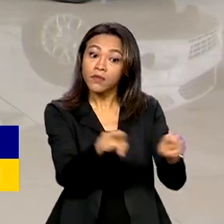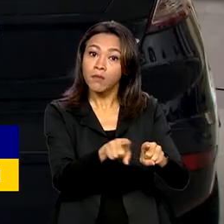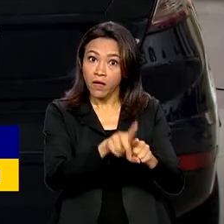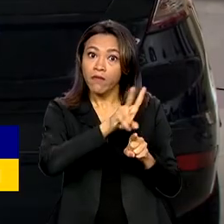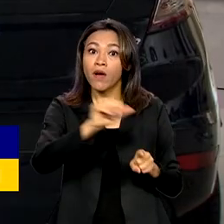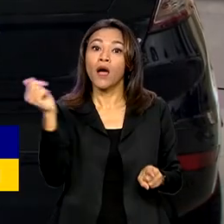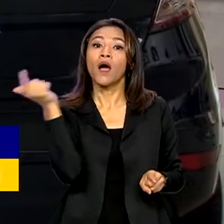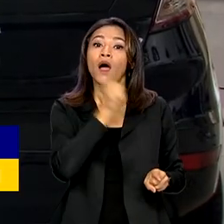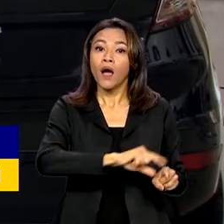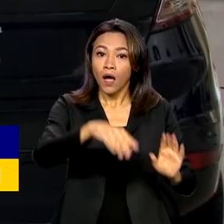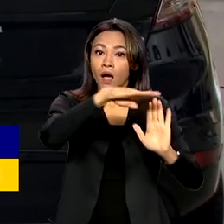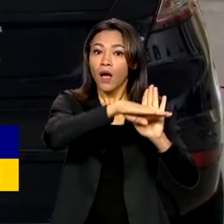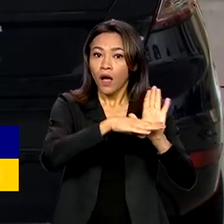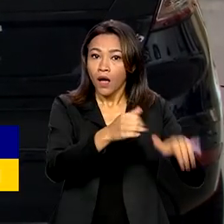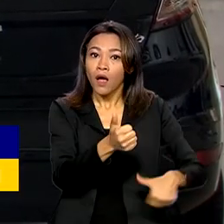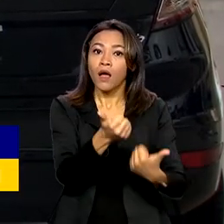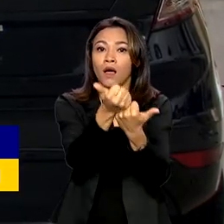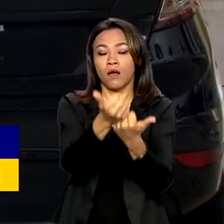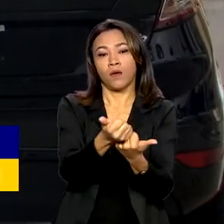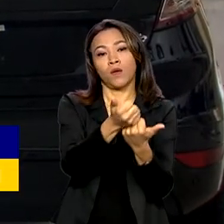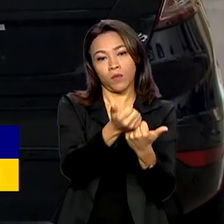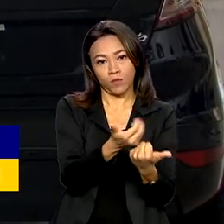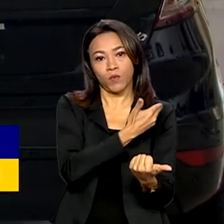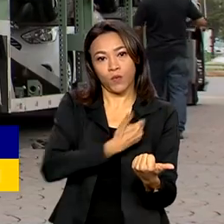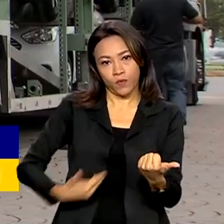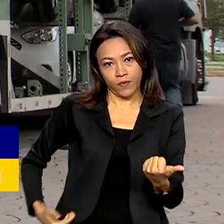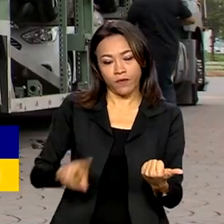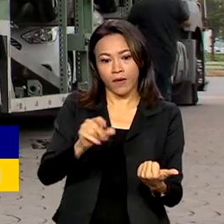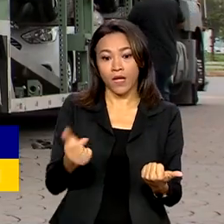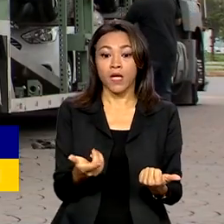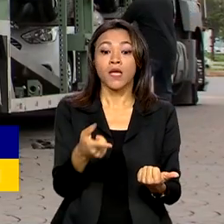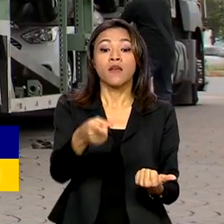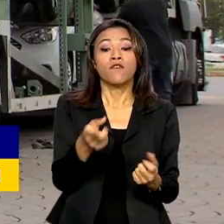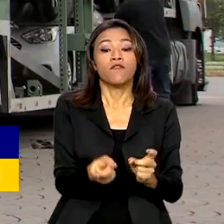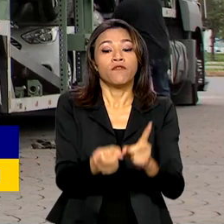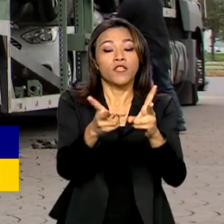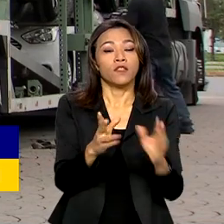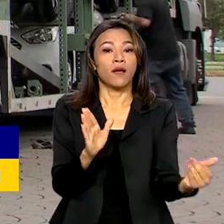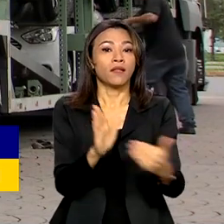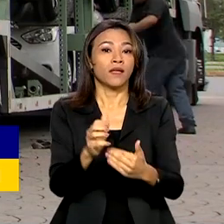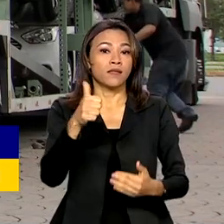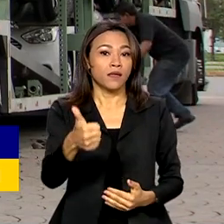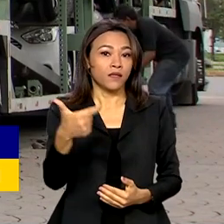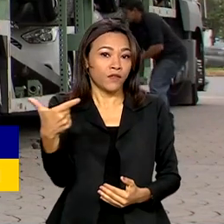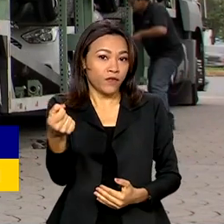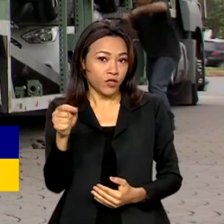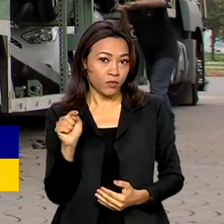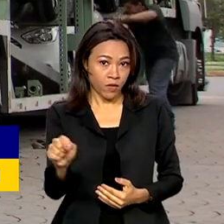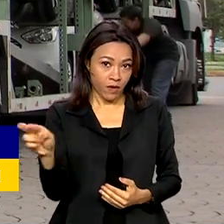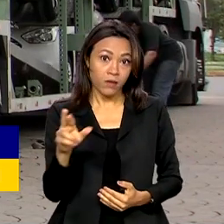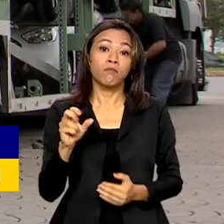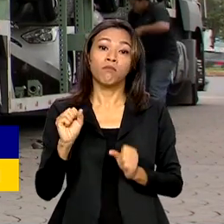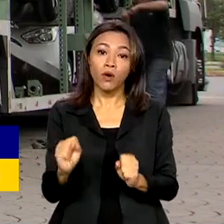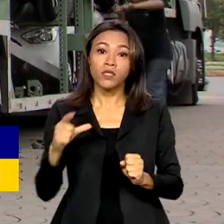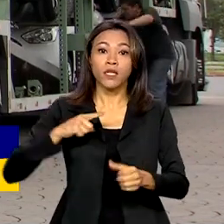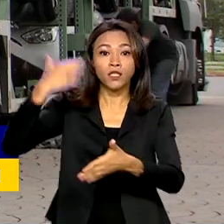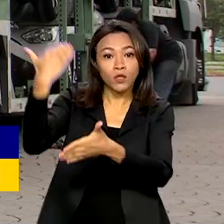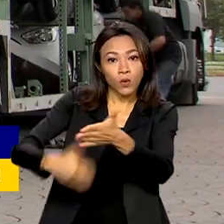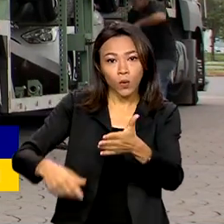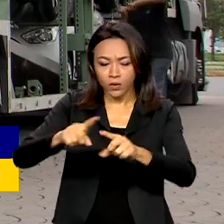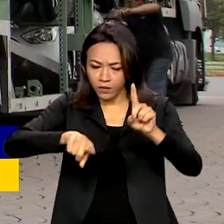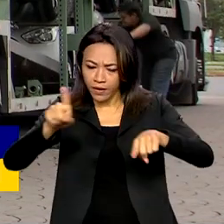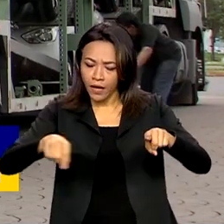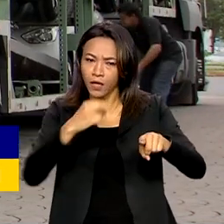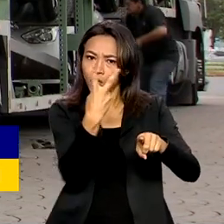programa, de acordo com o governo. Os carros hoje vendidos por até 120 mil reais podem ter descontos que vão variar entre